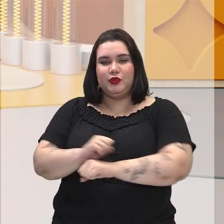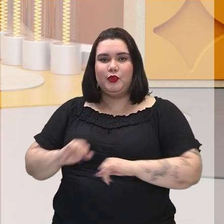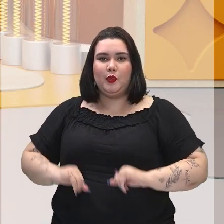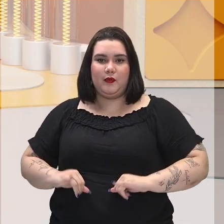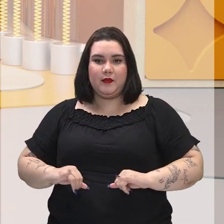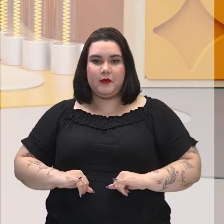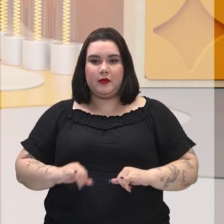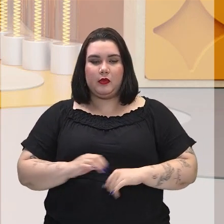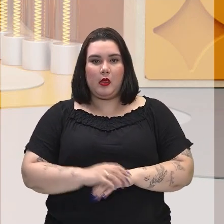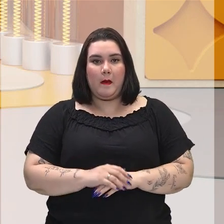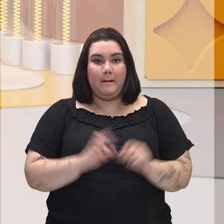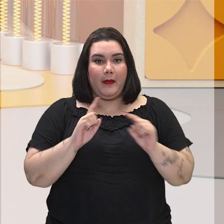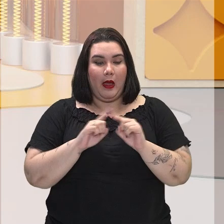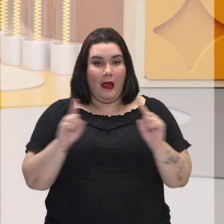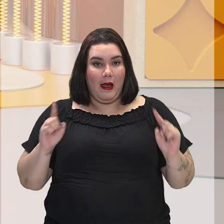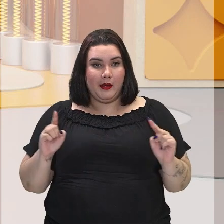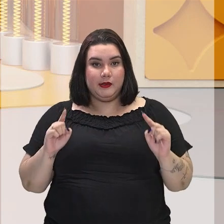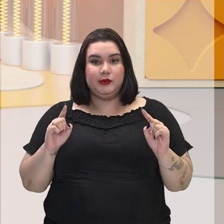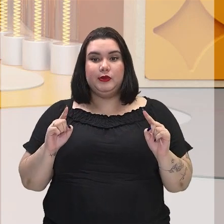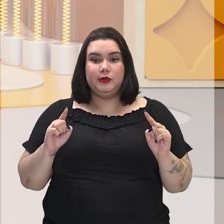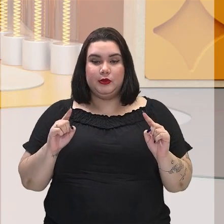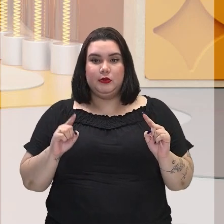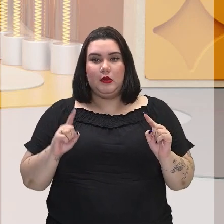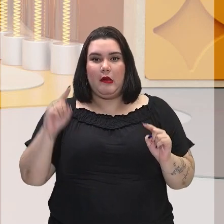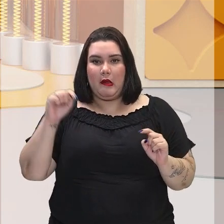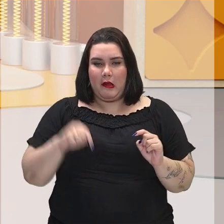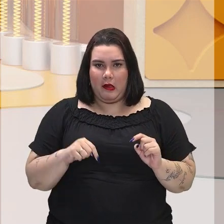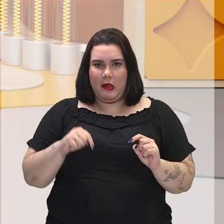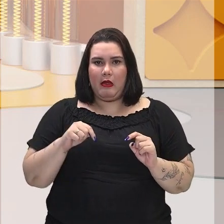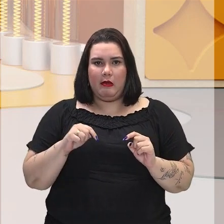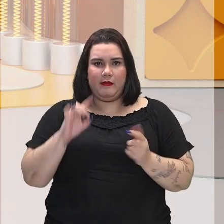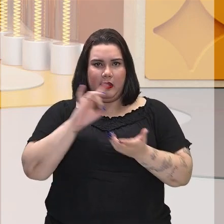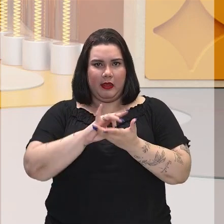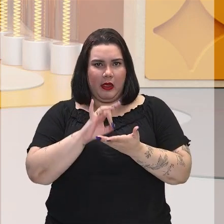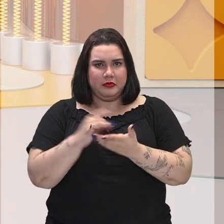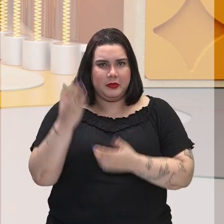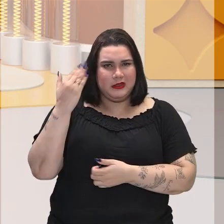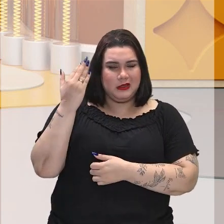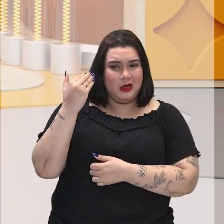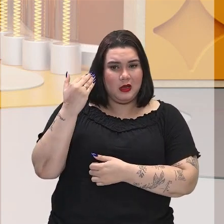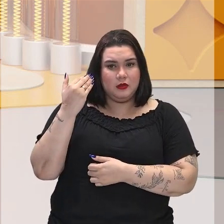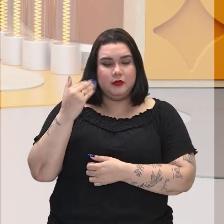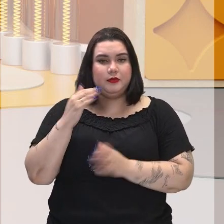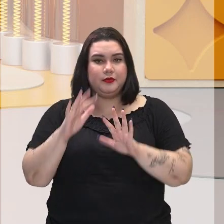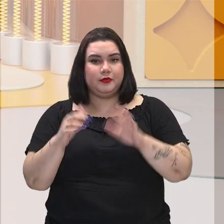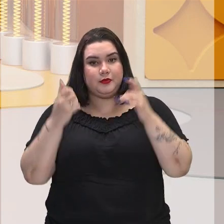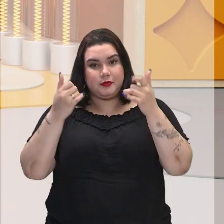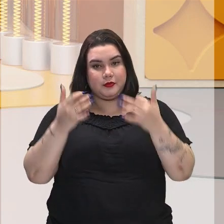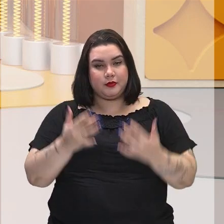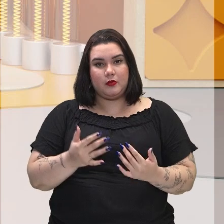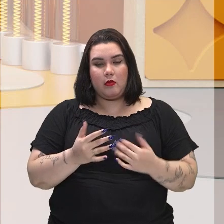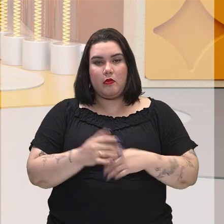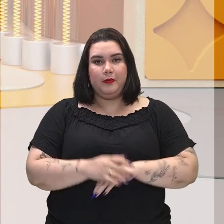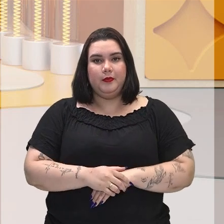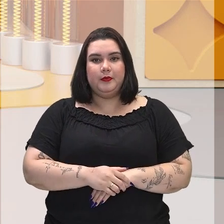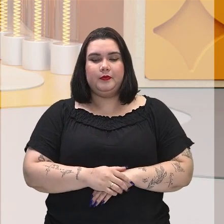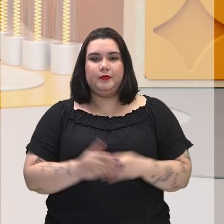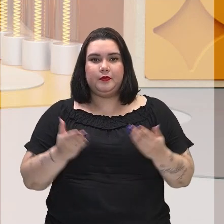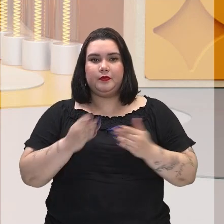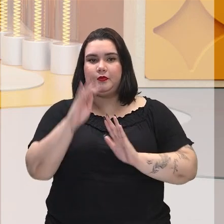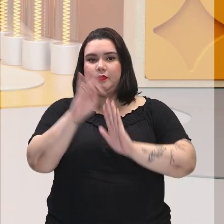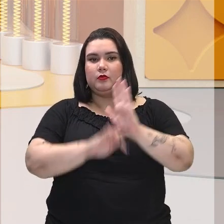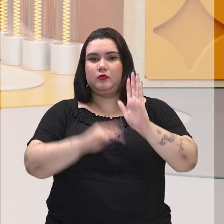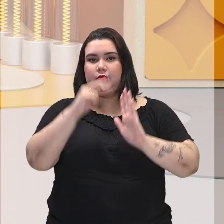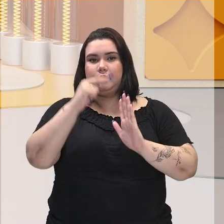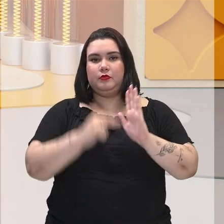Mas será que a gente pode dizer que era? Será que esse verbo pode ser conjugado no passado? Vamos conversar sobre. Então, me acompanha no texto.